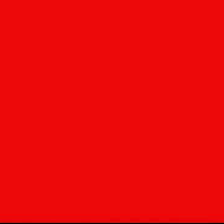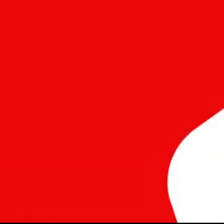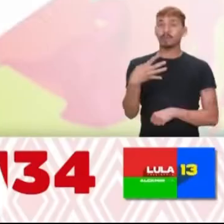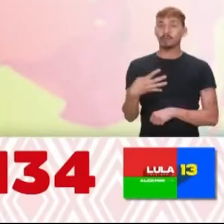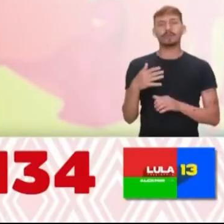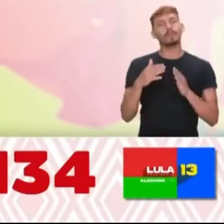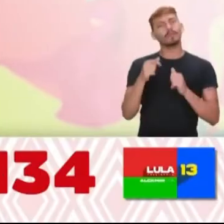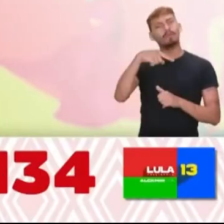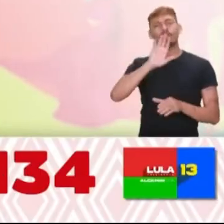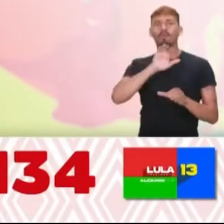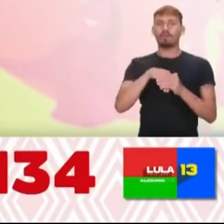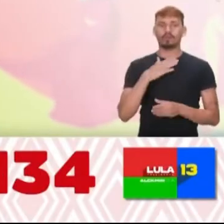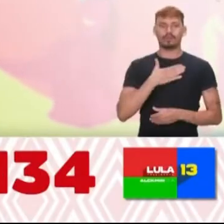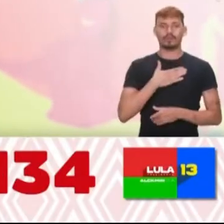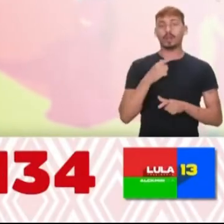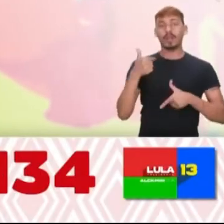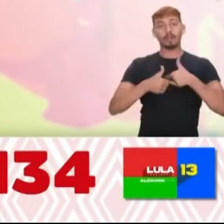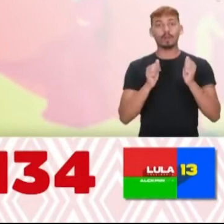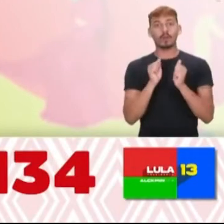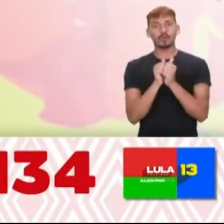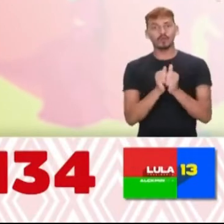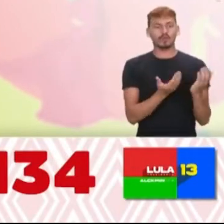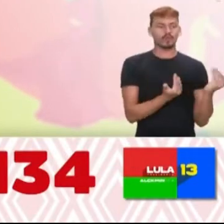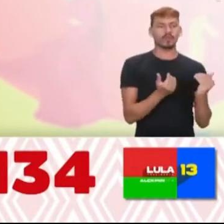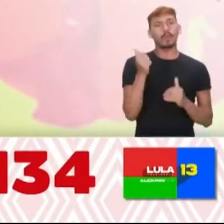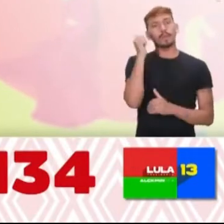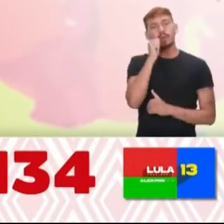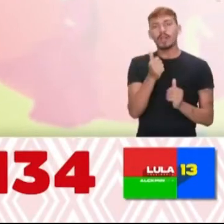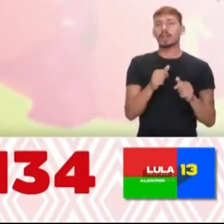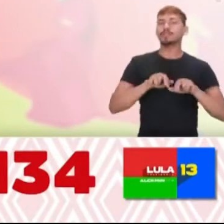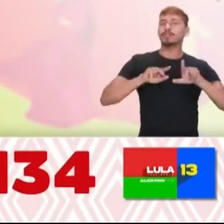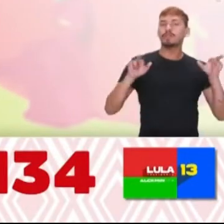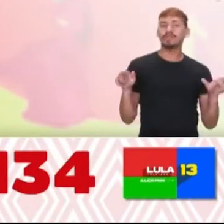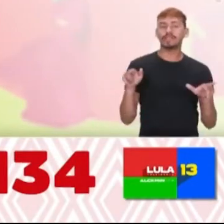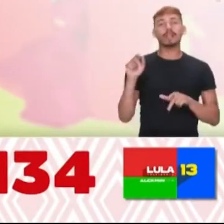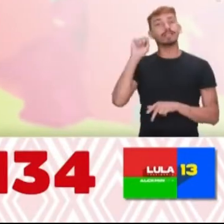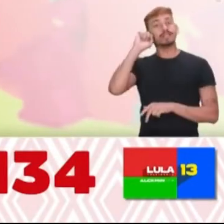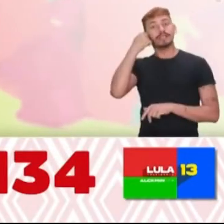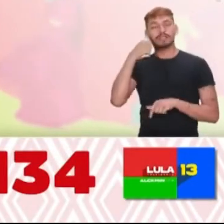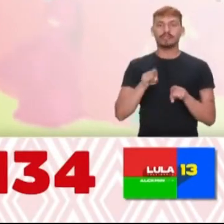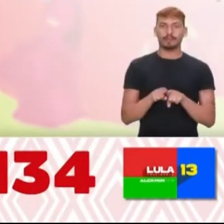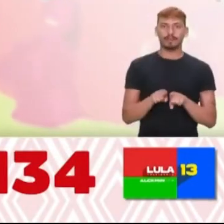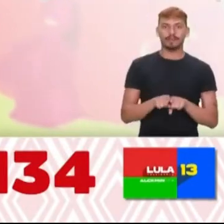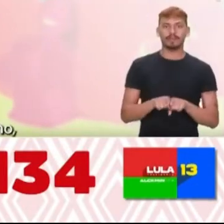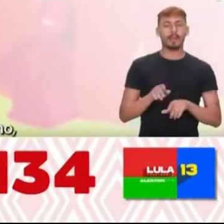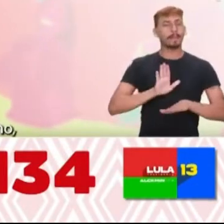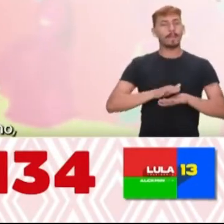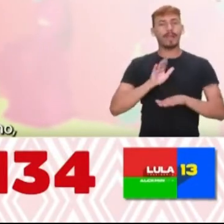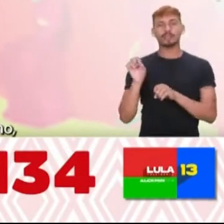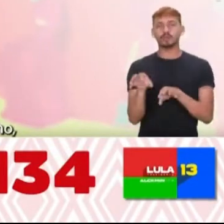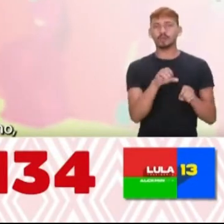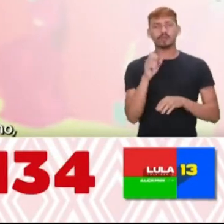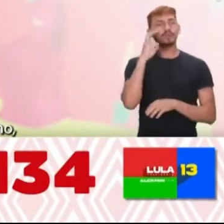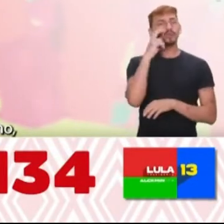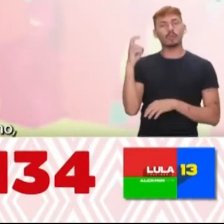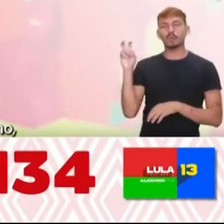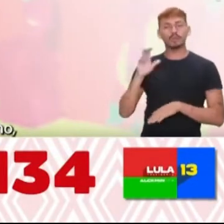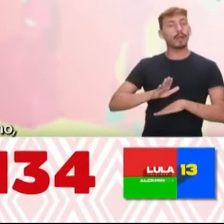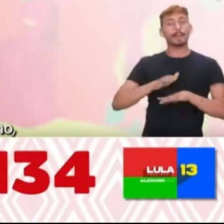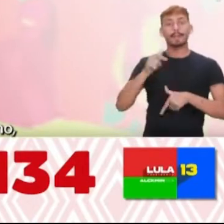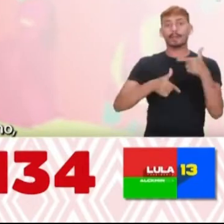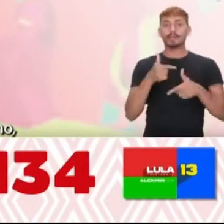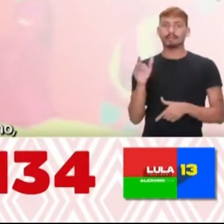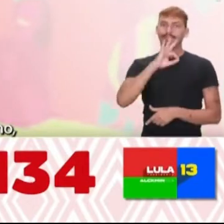Peço o seu voto para trabalhar em prol da juventude, mulheres, diversidades e negros, por mais educação, mais